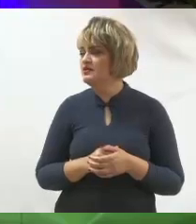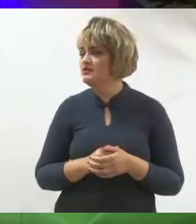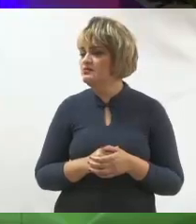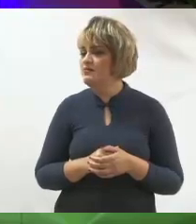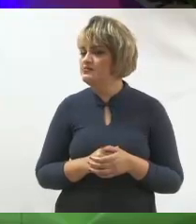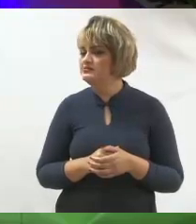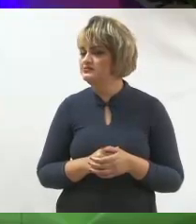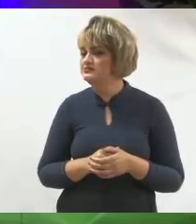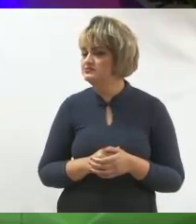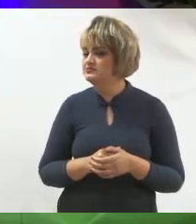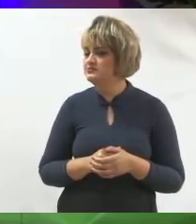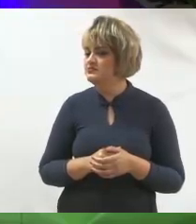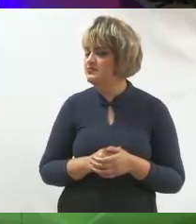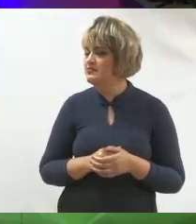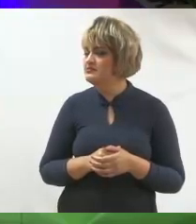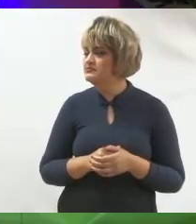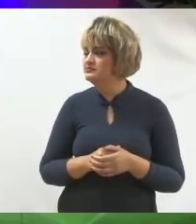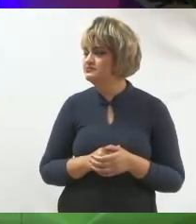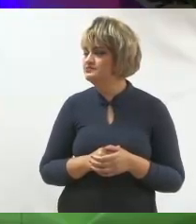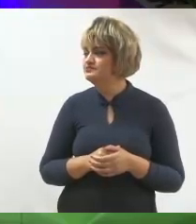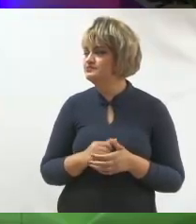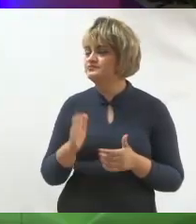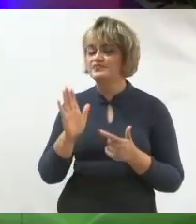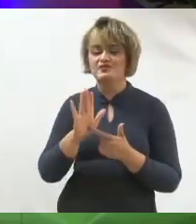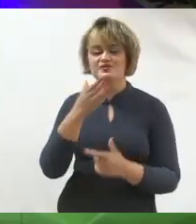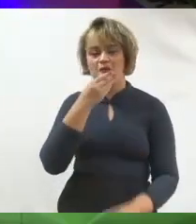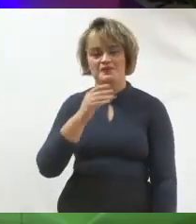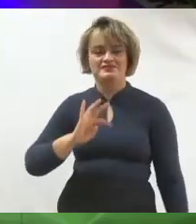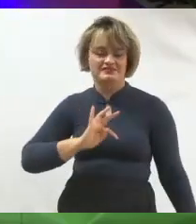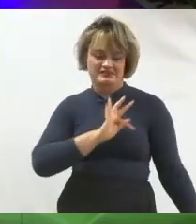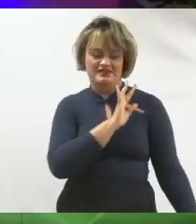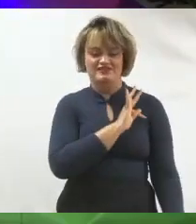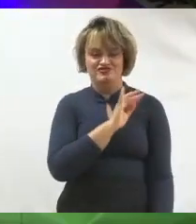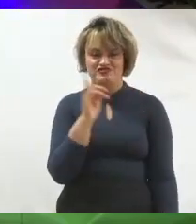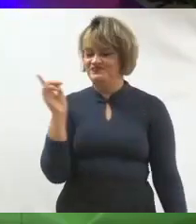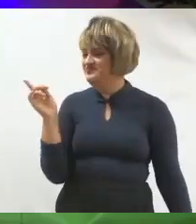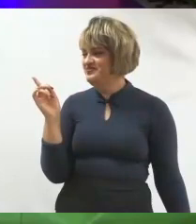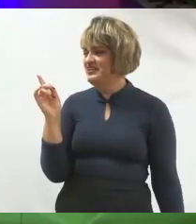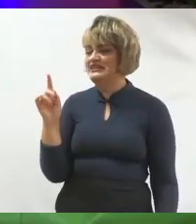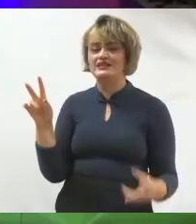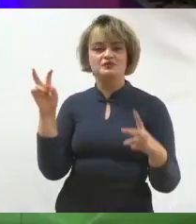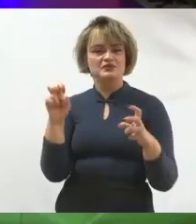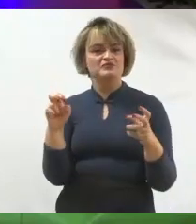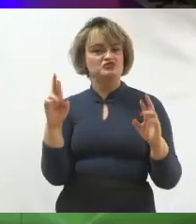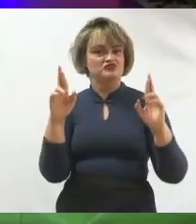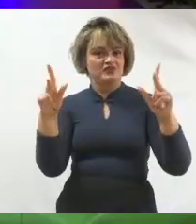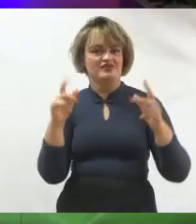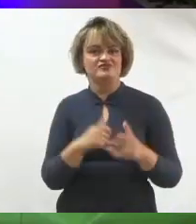Eu gosto muito de trazer o exemplo do Tenente Bahia porque ele tem uma pauta muito diferente. Isso, às vezes,